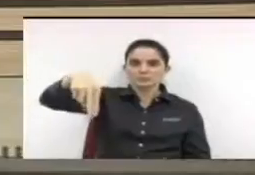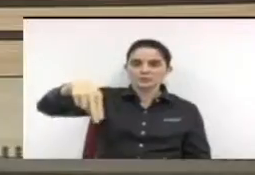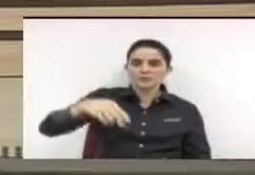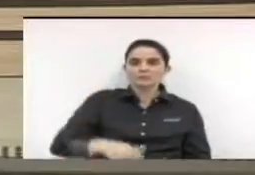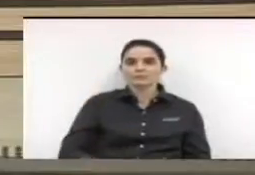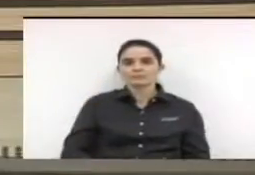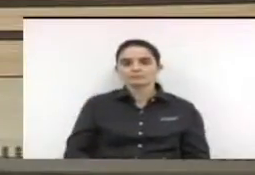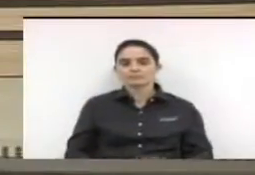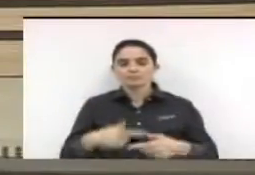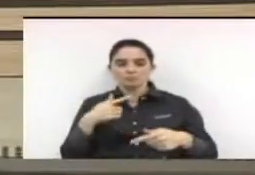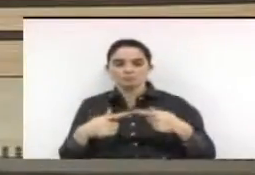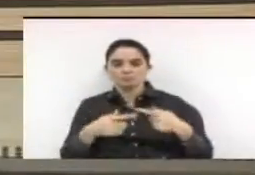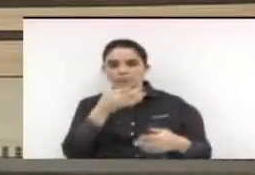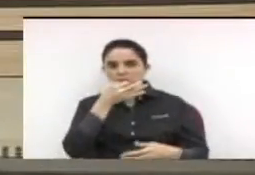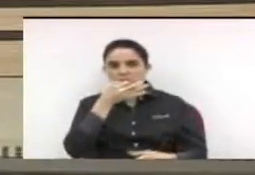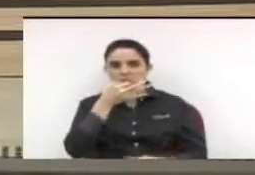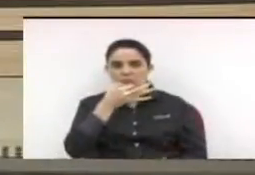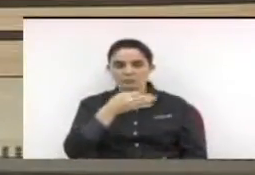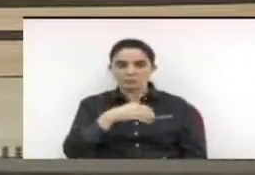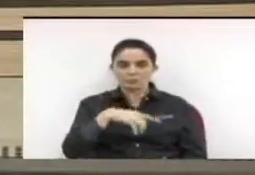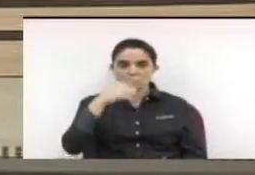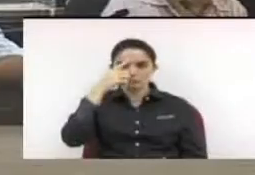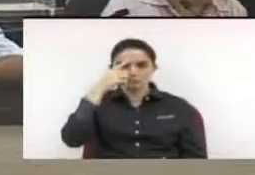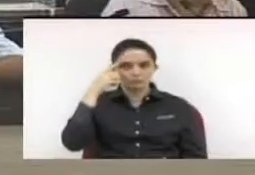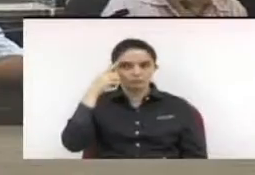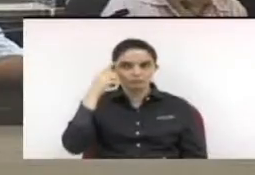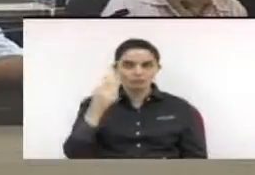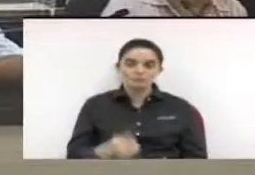Pediu para discutir vereador Dr. Júlio.